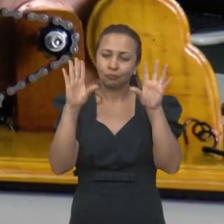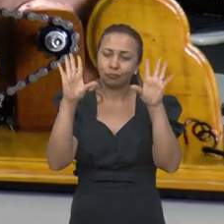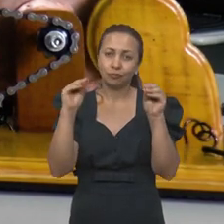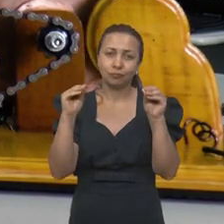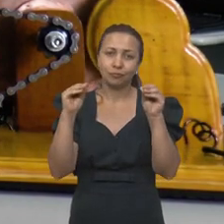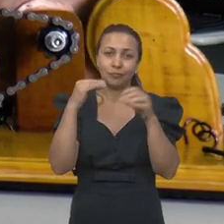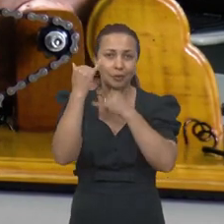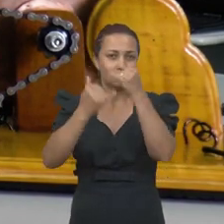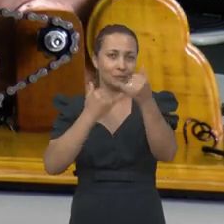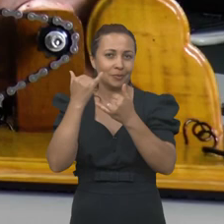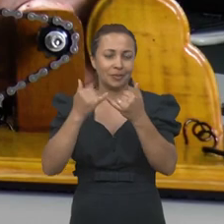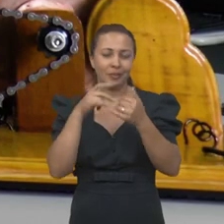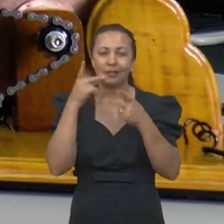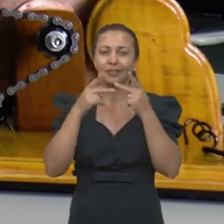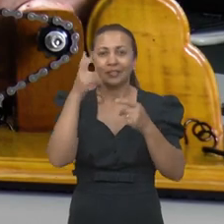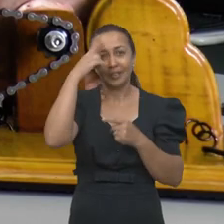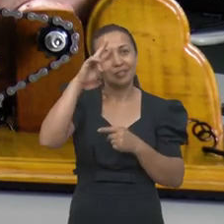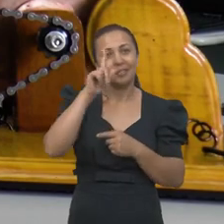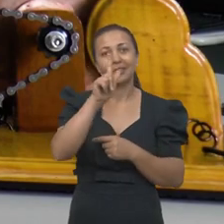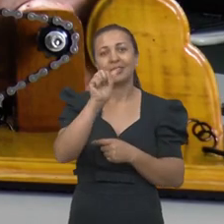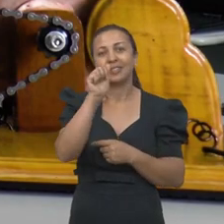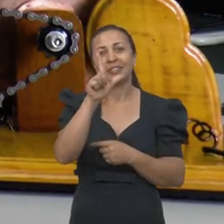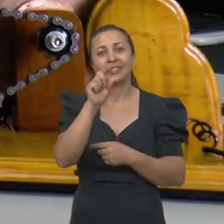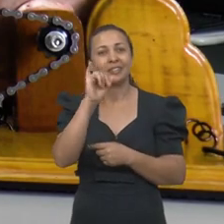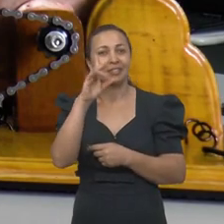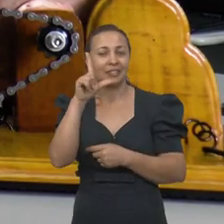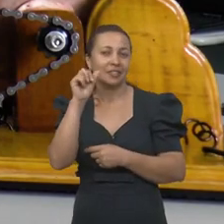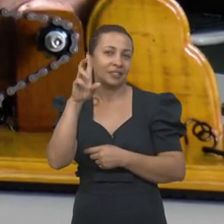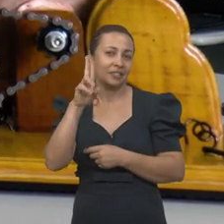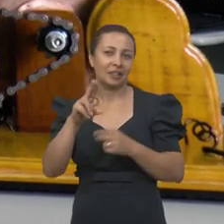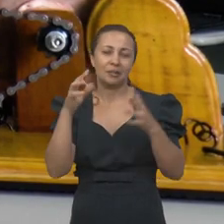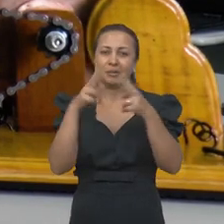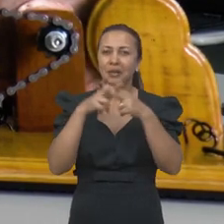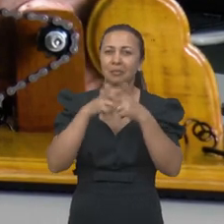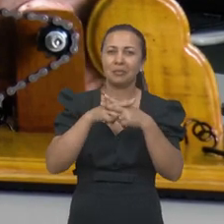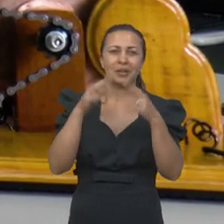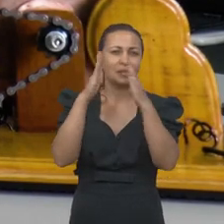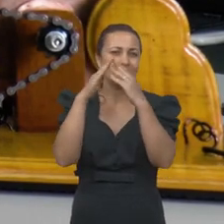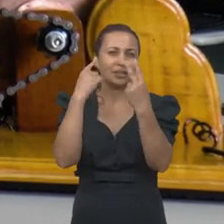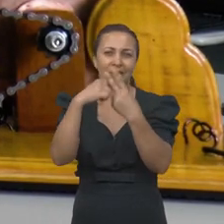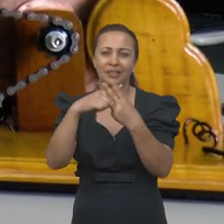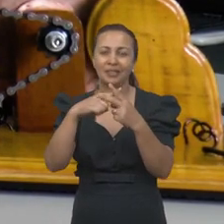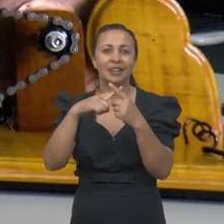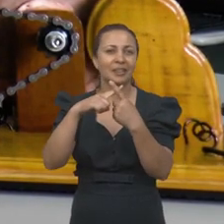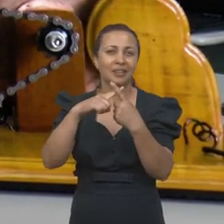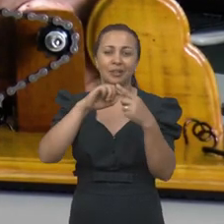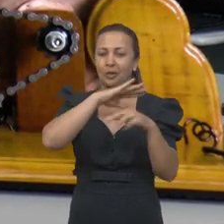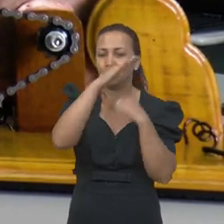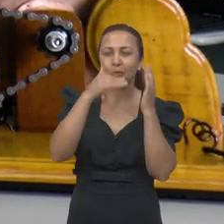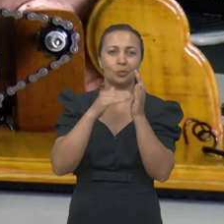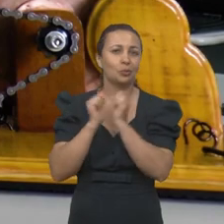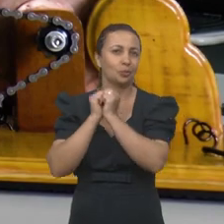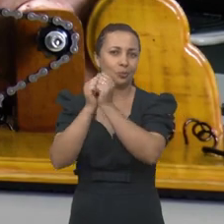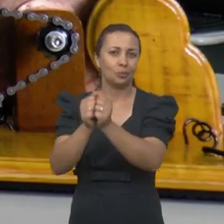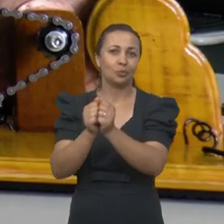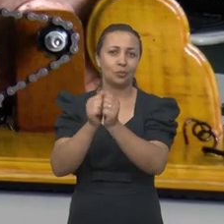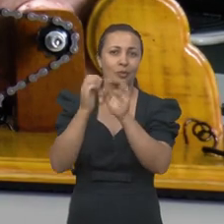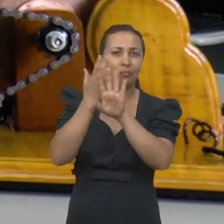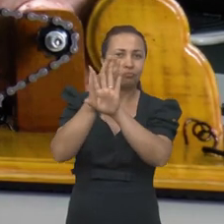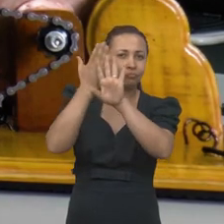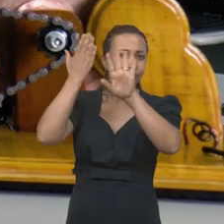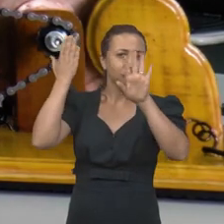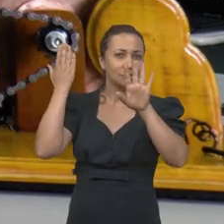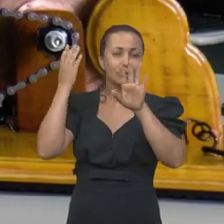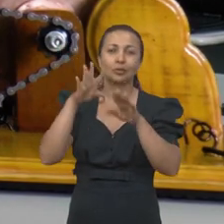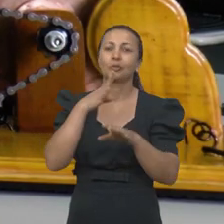contando a história do galileu e a briga com a igreja e tudo isso, junto com